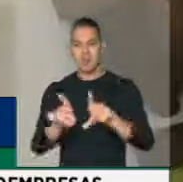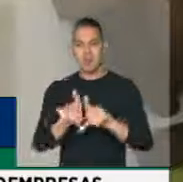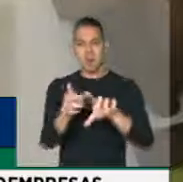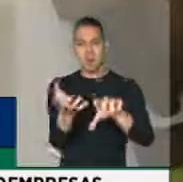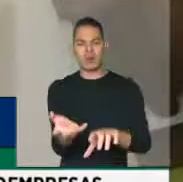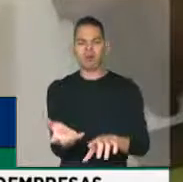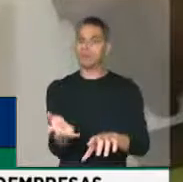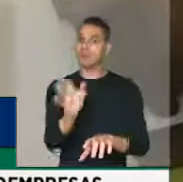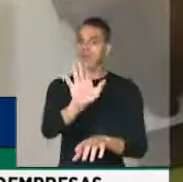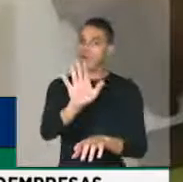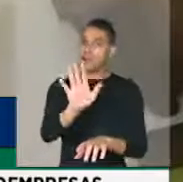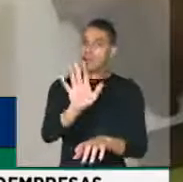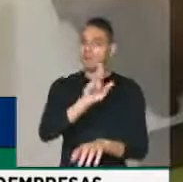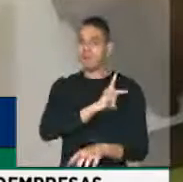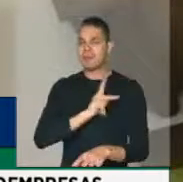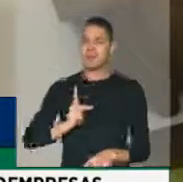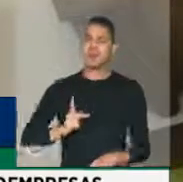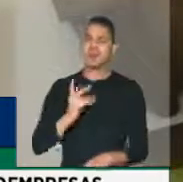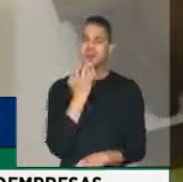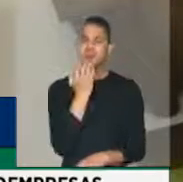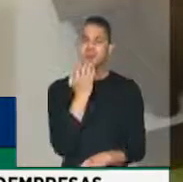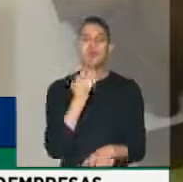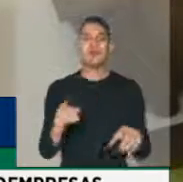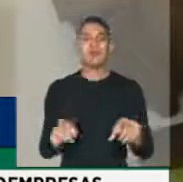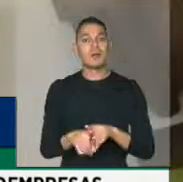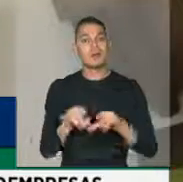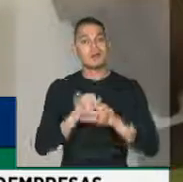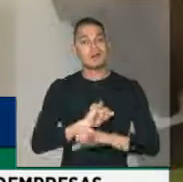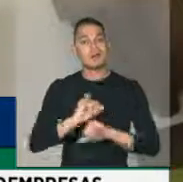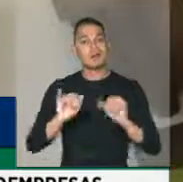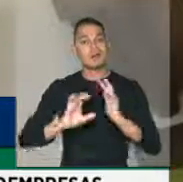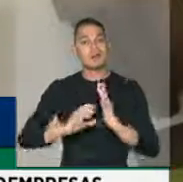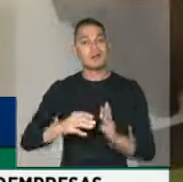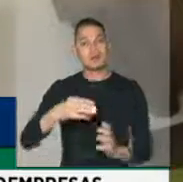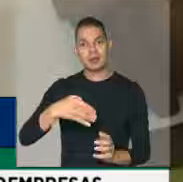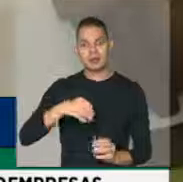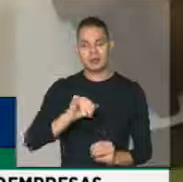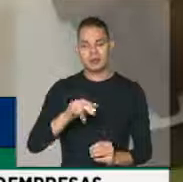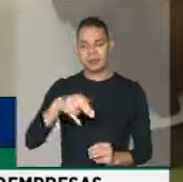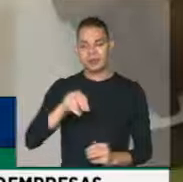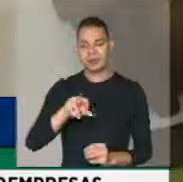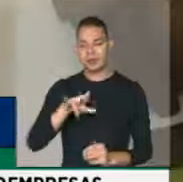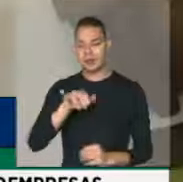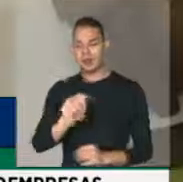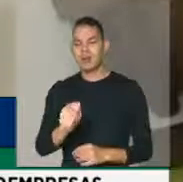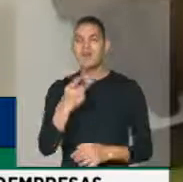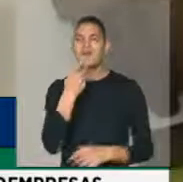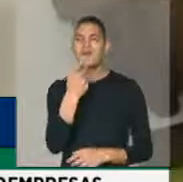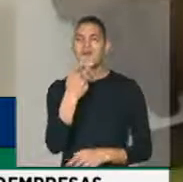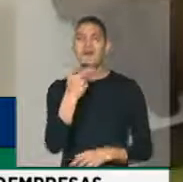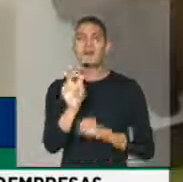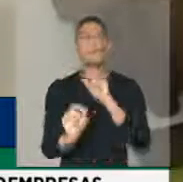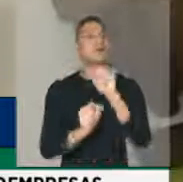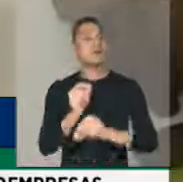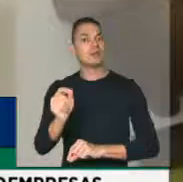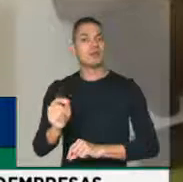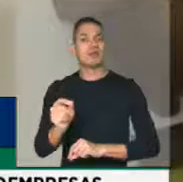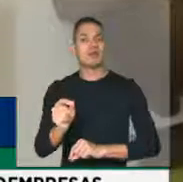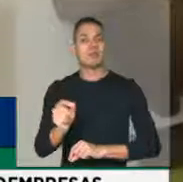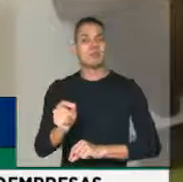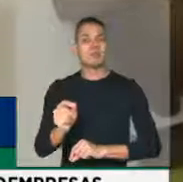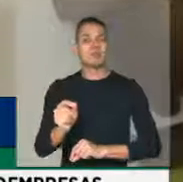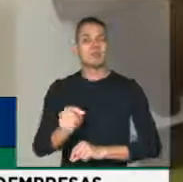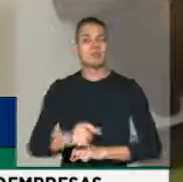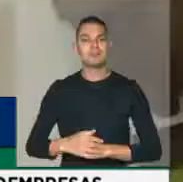Aliás, presidente Rodrigo Maia, eu estou falando também pela minoria, queria mais um minuto só, dizer, presidente, que